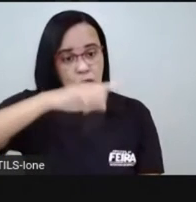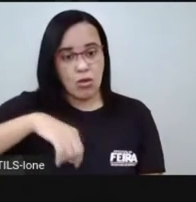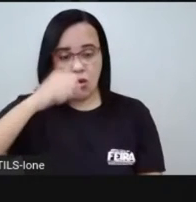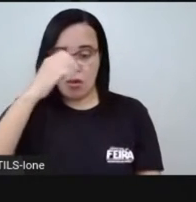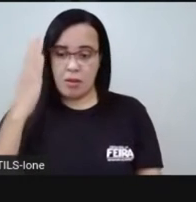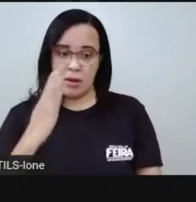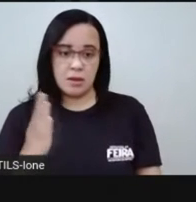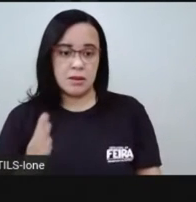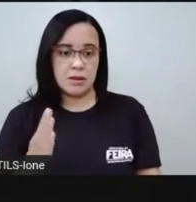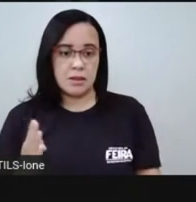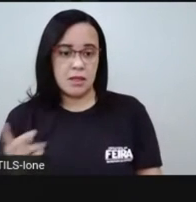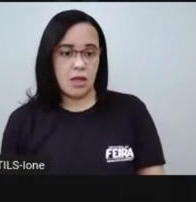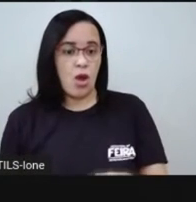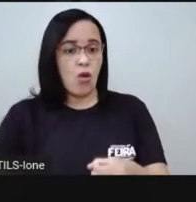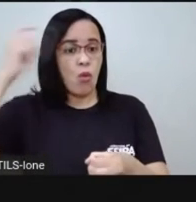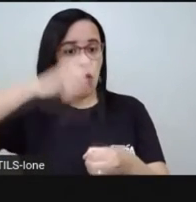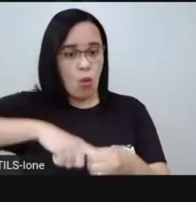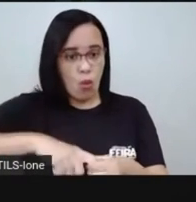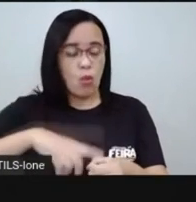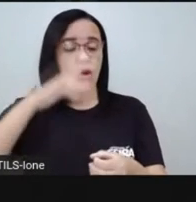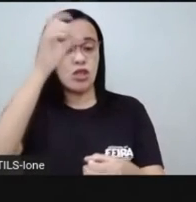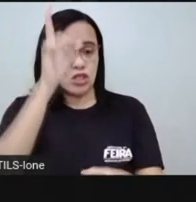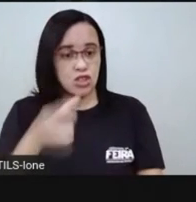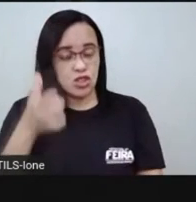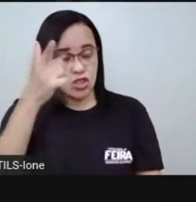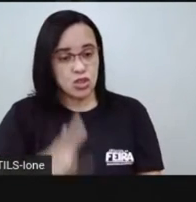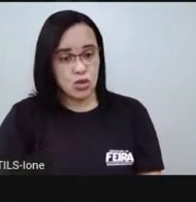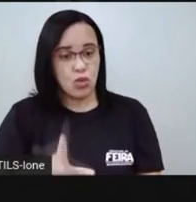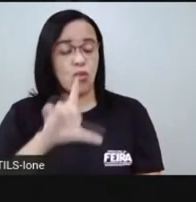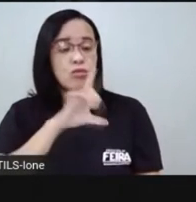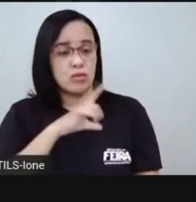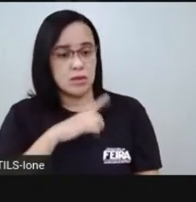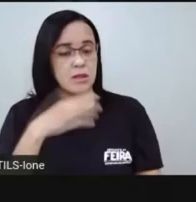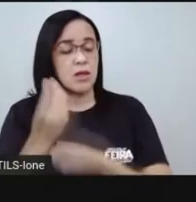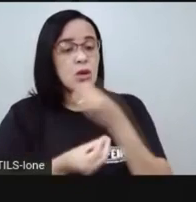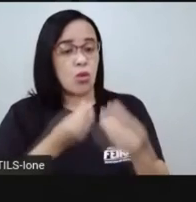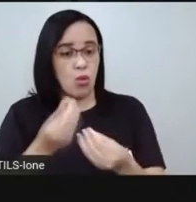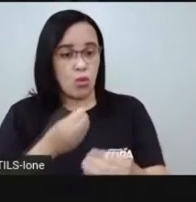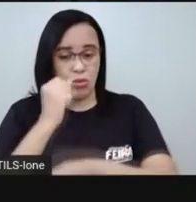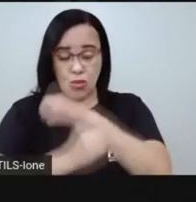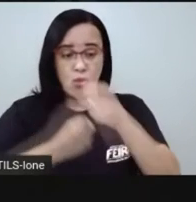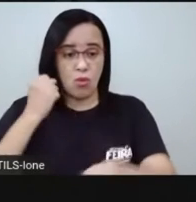quando finalmente a ditadura civil-militar acabou.